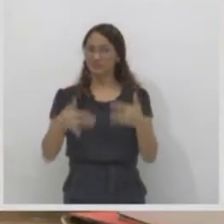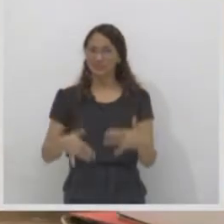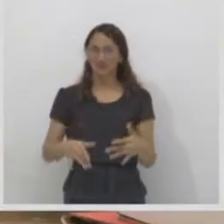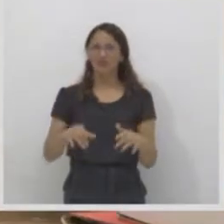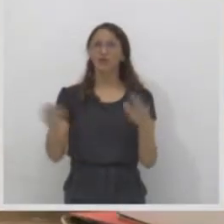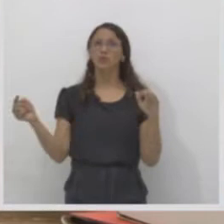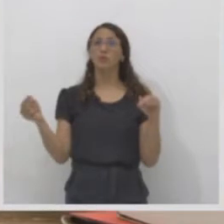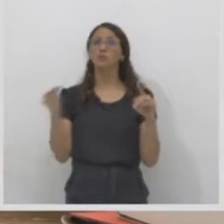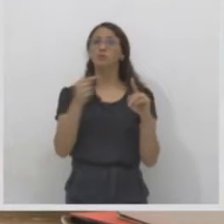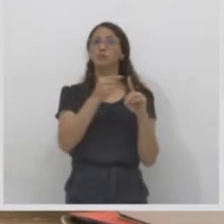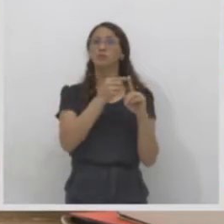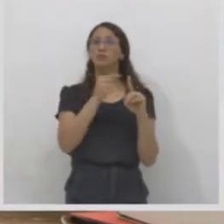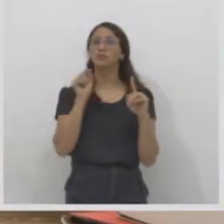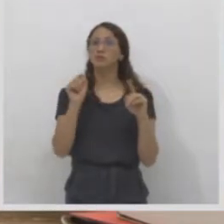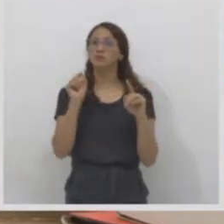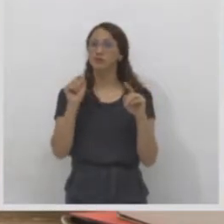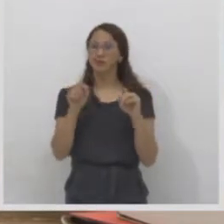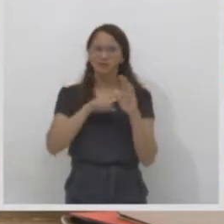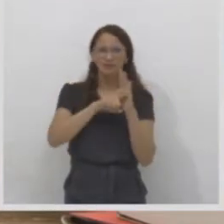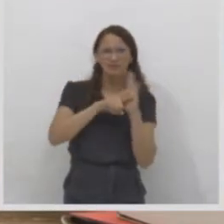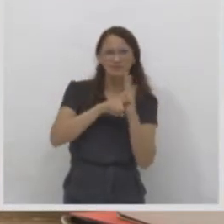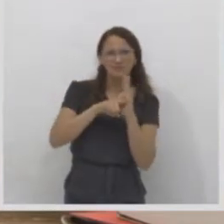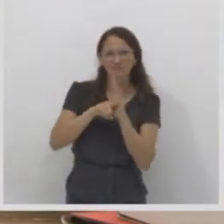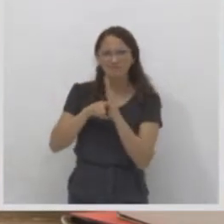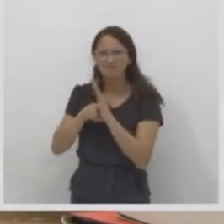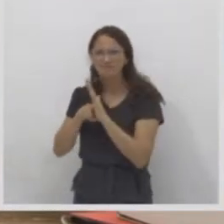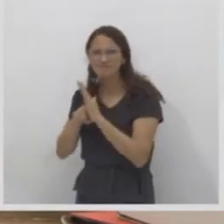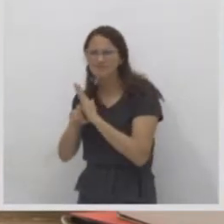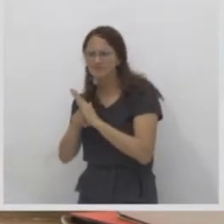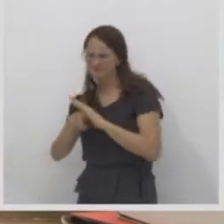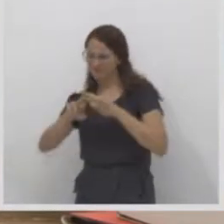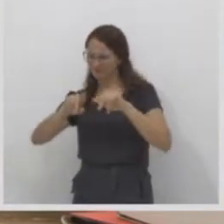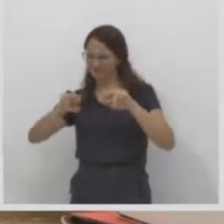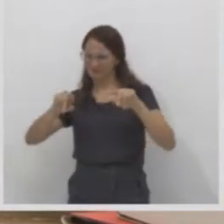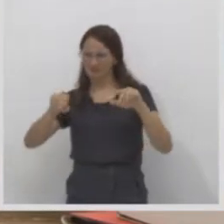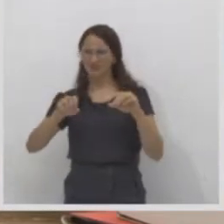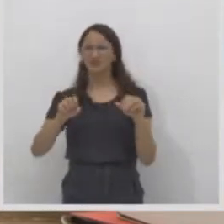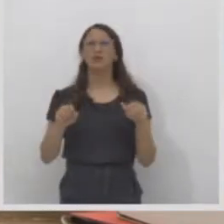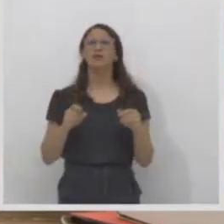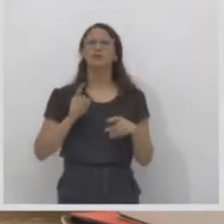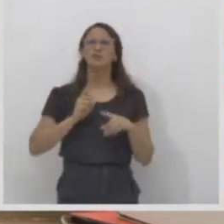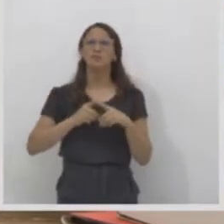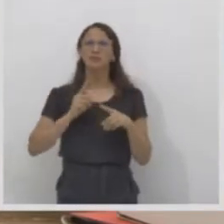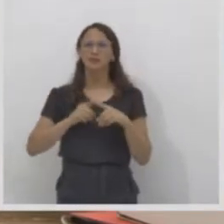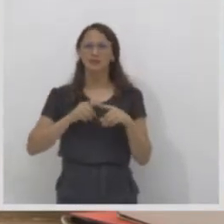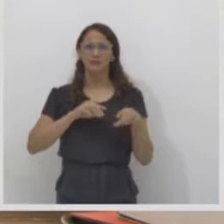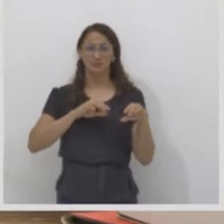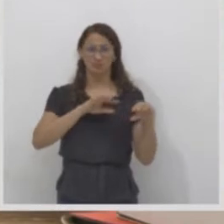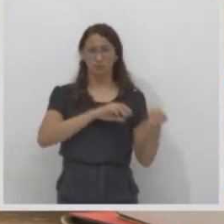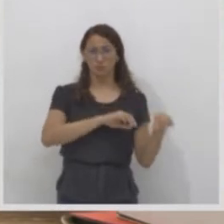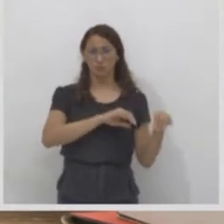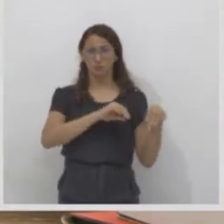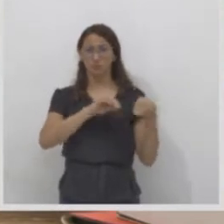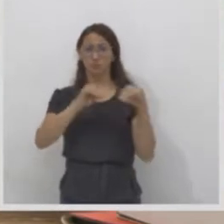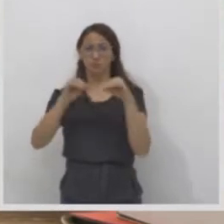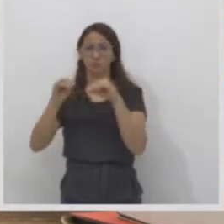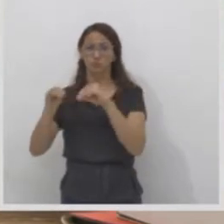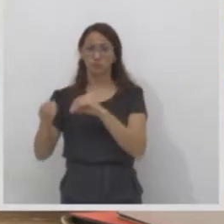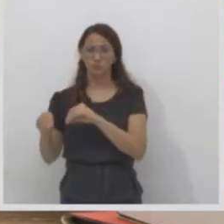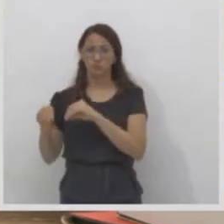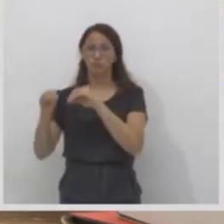os aspectos da dinâmica demográfica, em específico, a